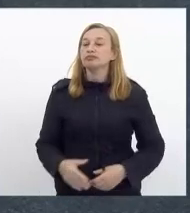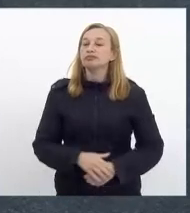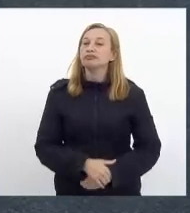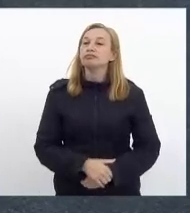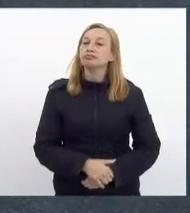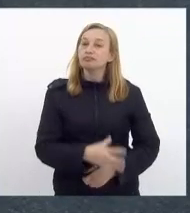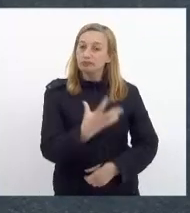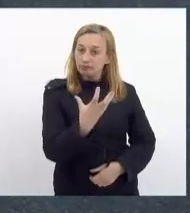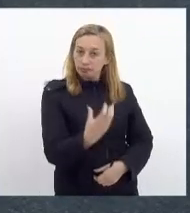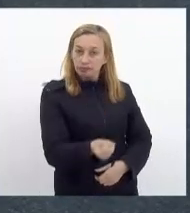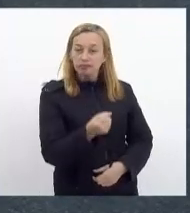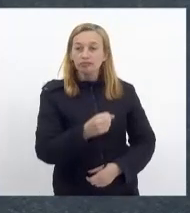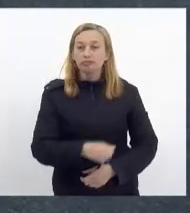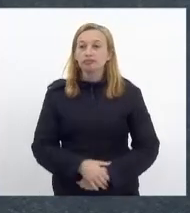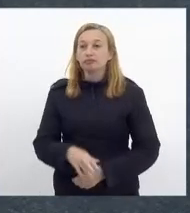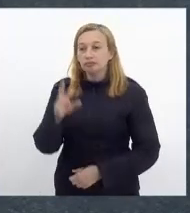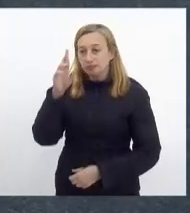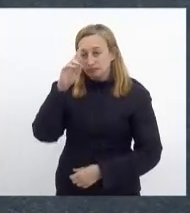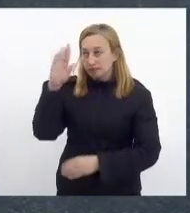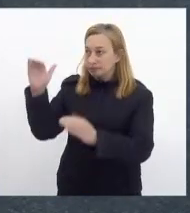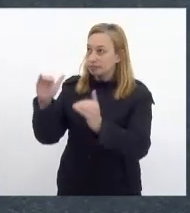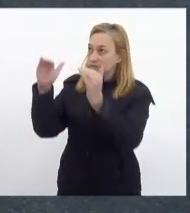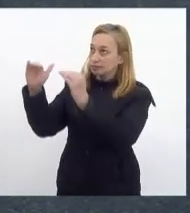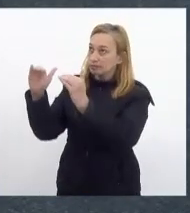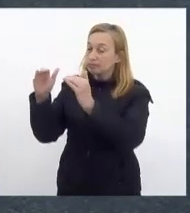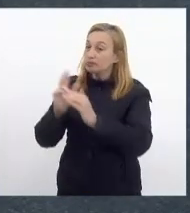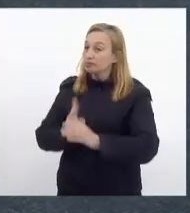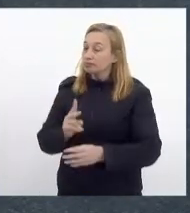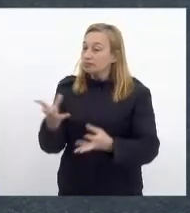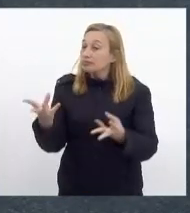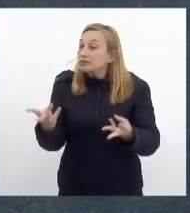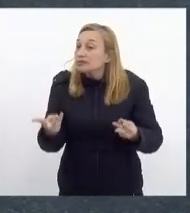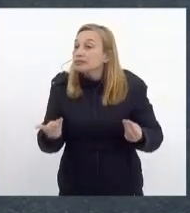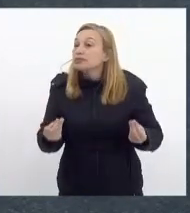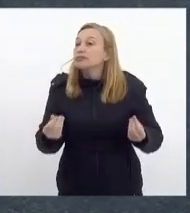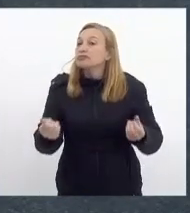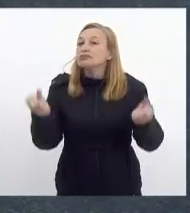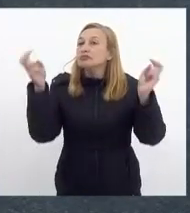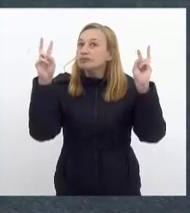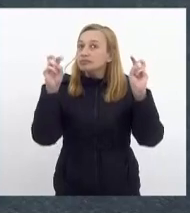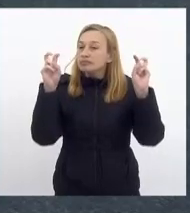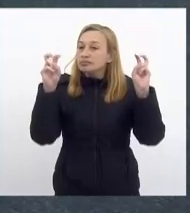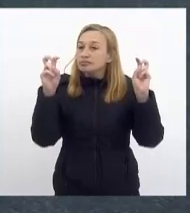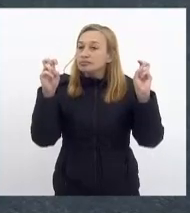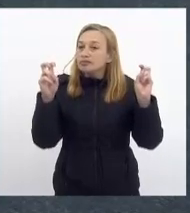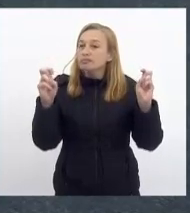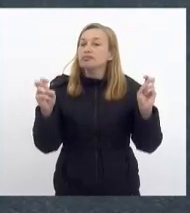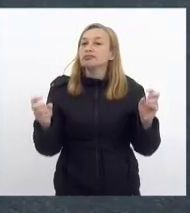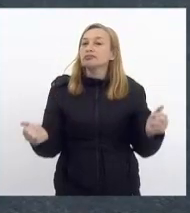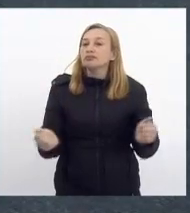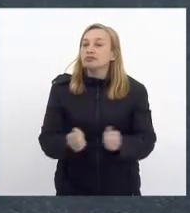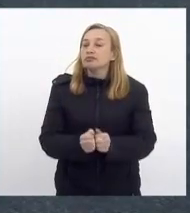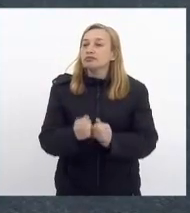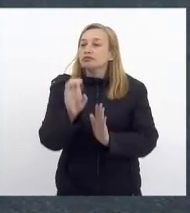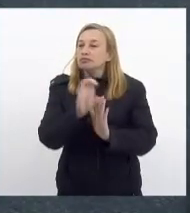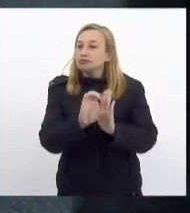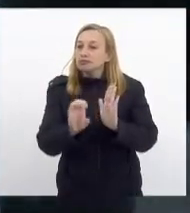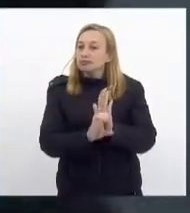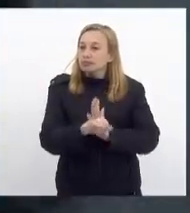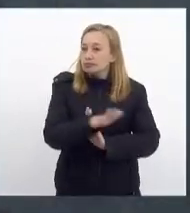favorável. Vossa Excelência é sempre muito sensível às questões que envolvem as crianças e os adolescentes.